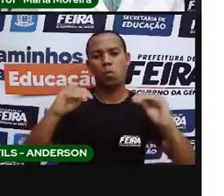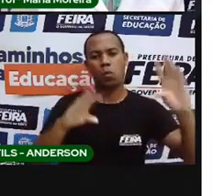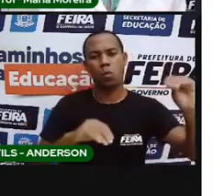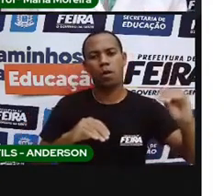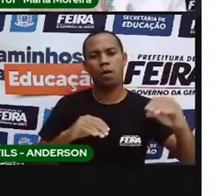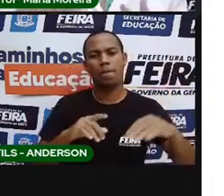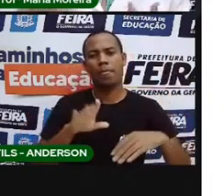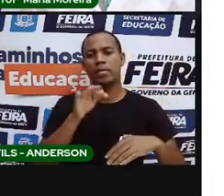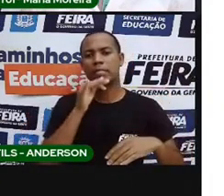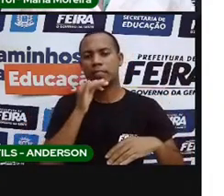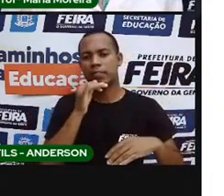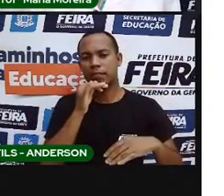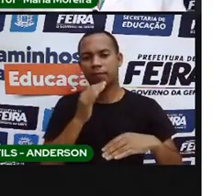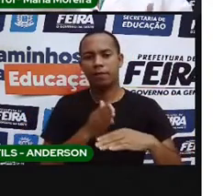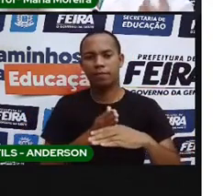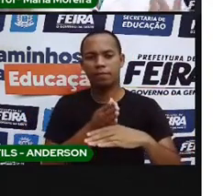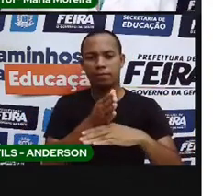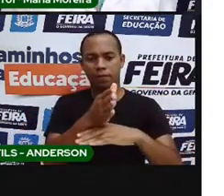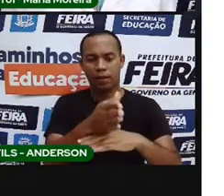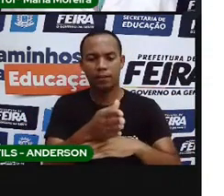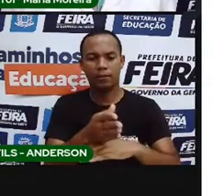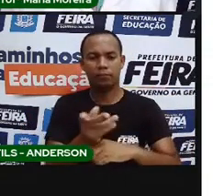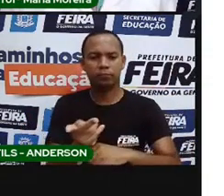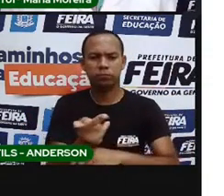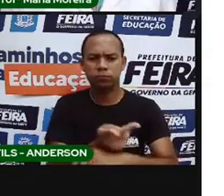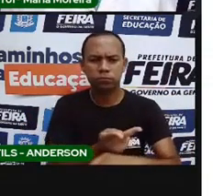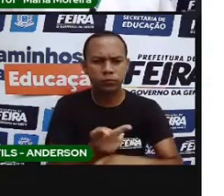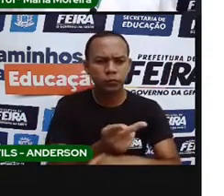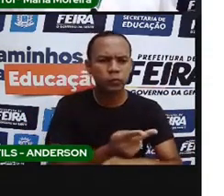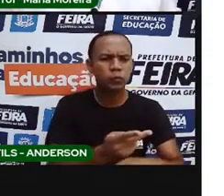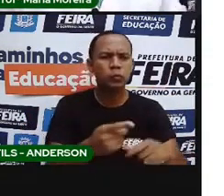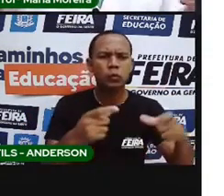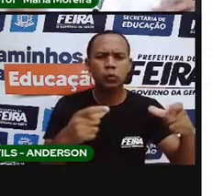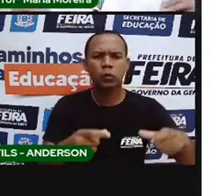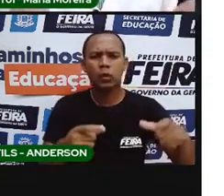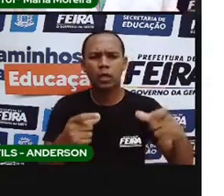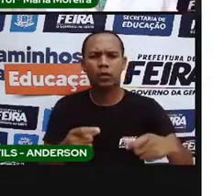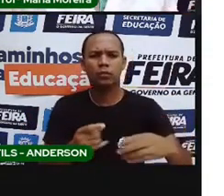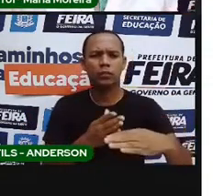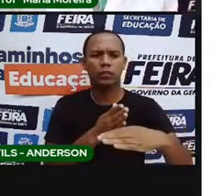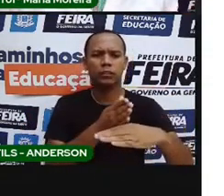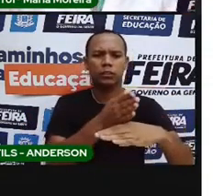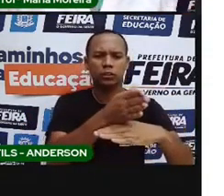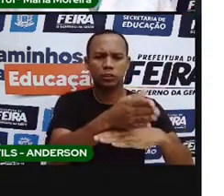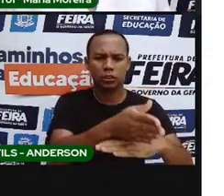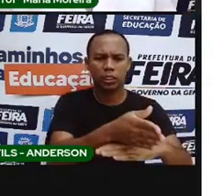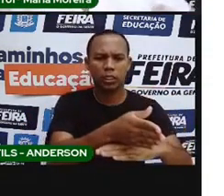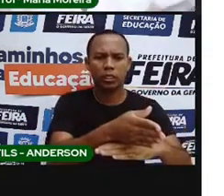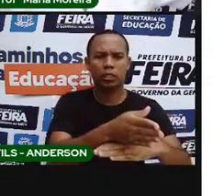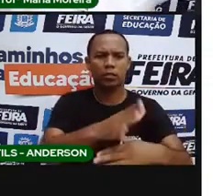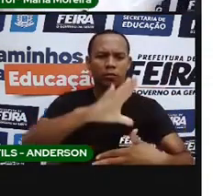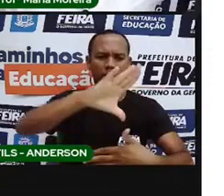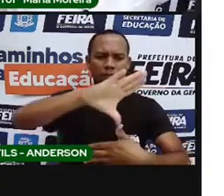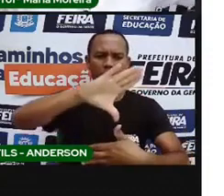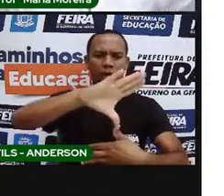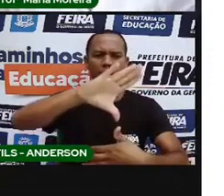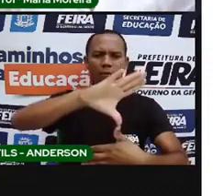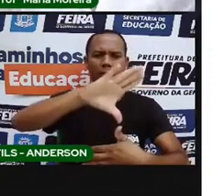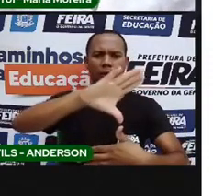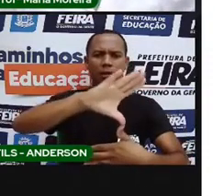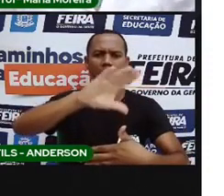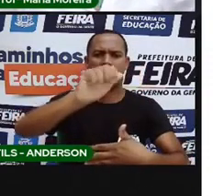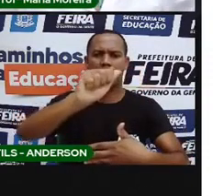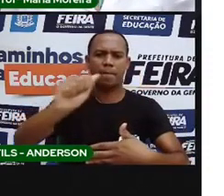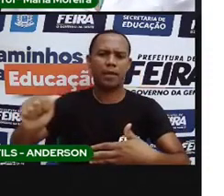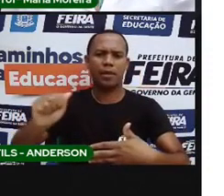saem também, assim como os portugueses, em busca de novas terras, e eles chegam aqui na América, e eles começam a provar o outro